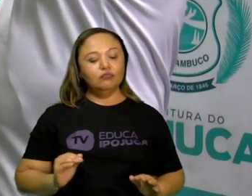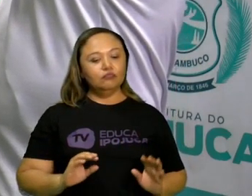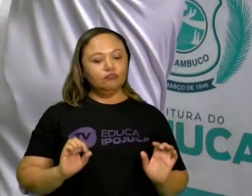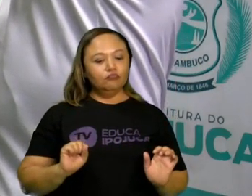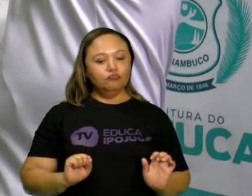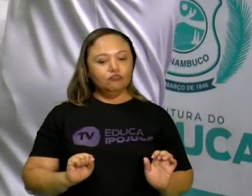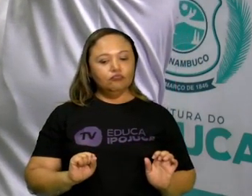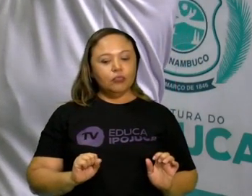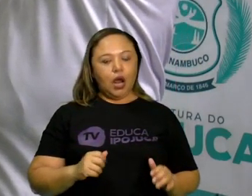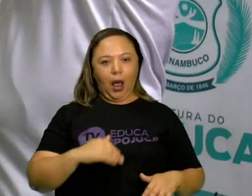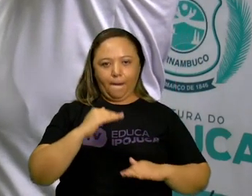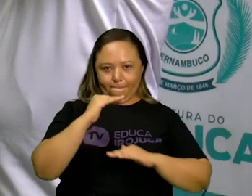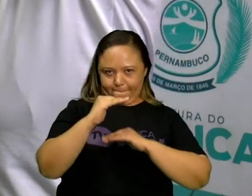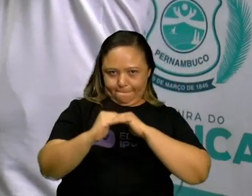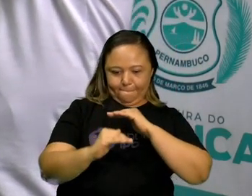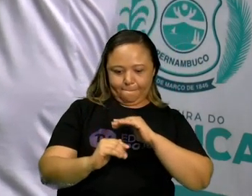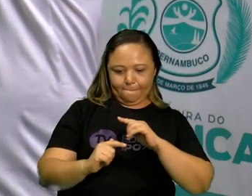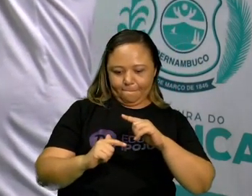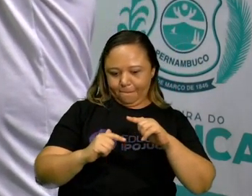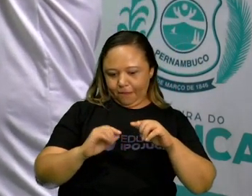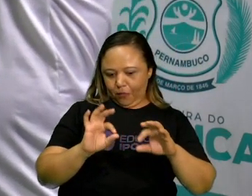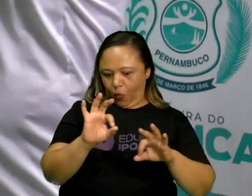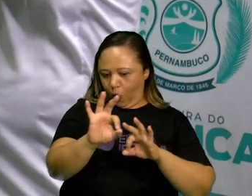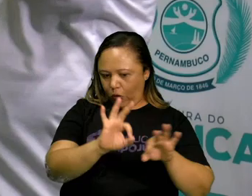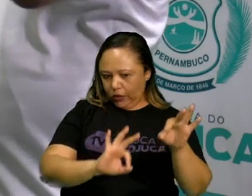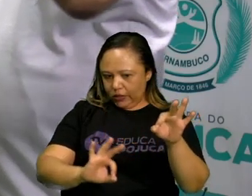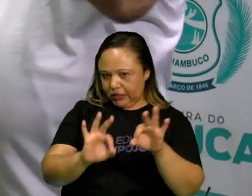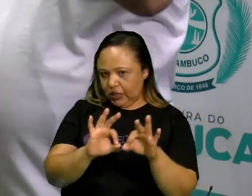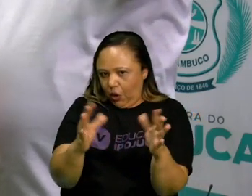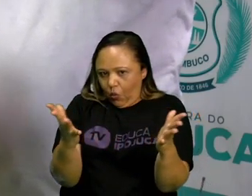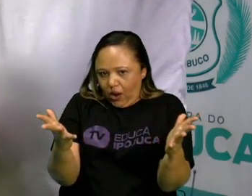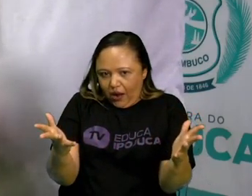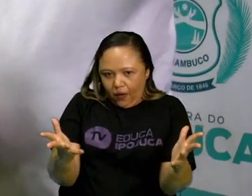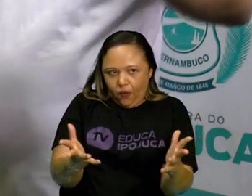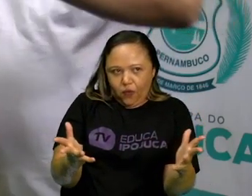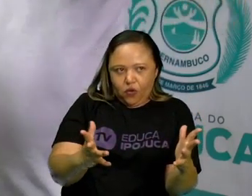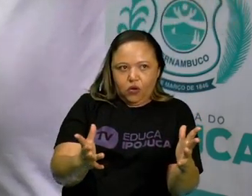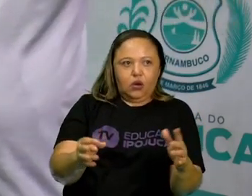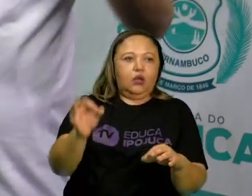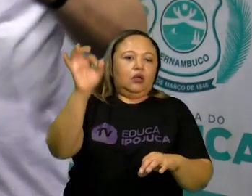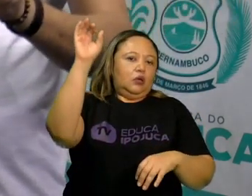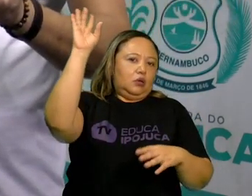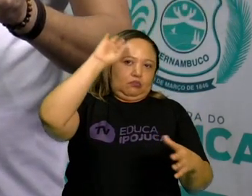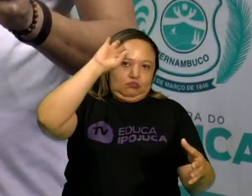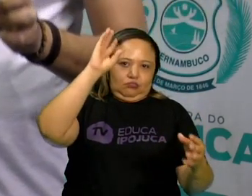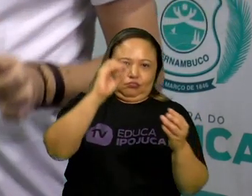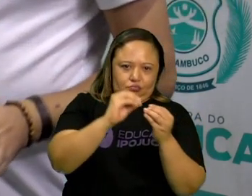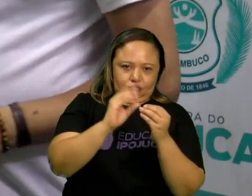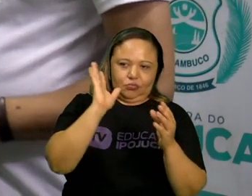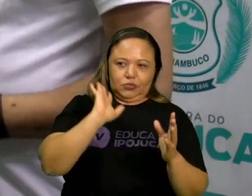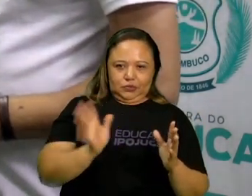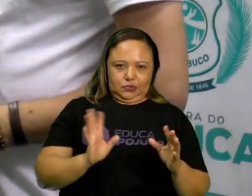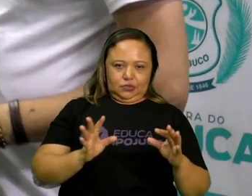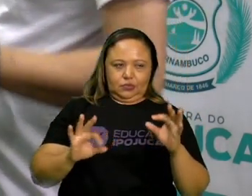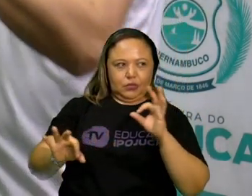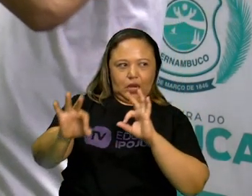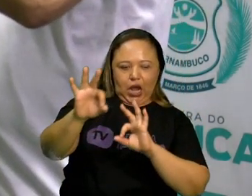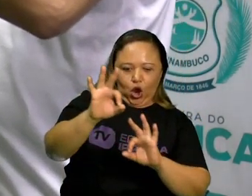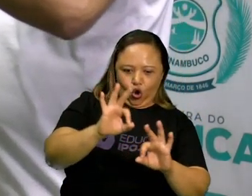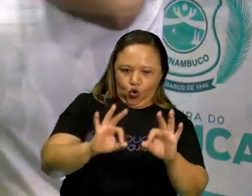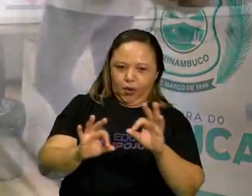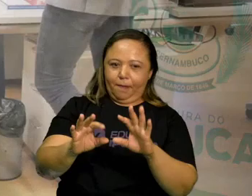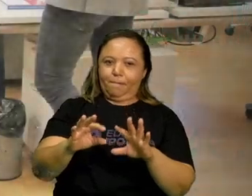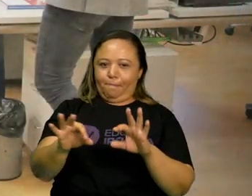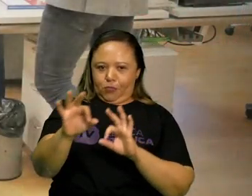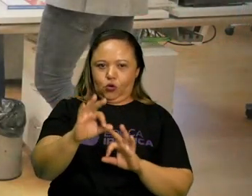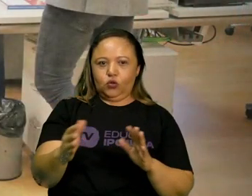expliquei o projeto, o que é que tem no projeto, já resumi para vocês. Então, agora a gente vai para a